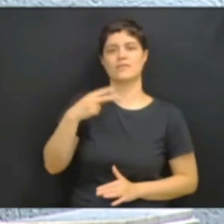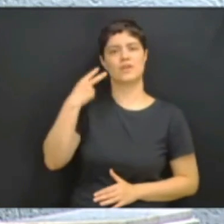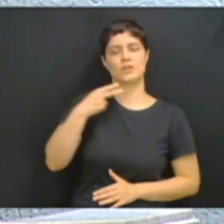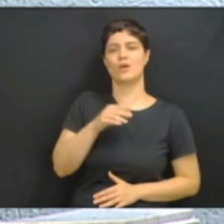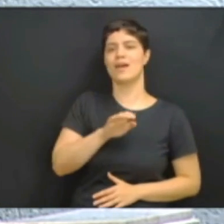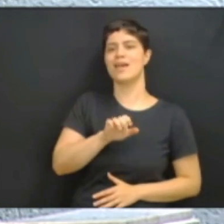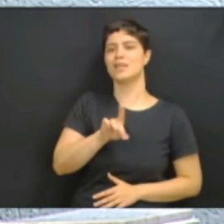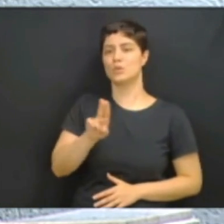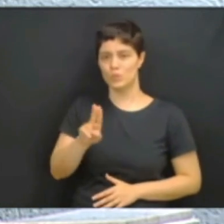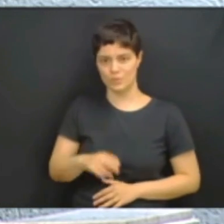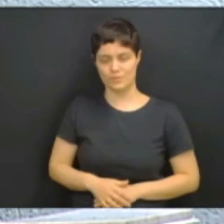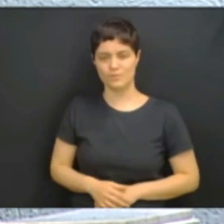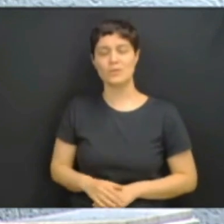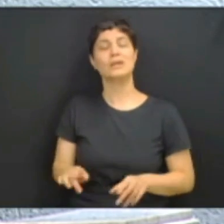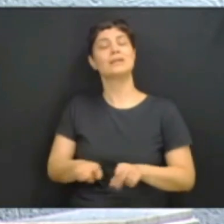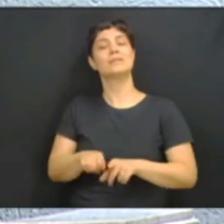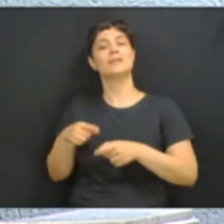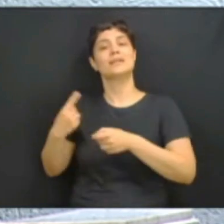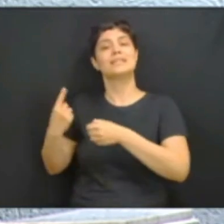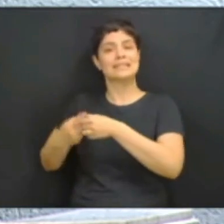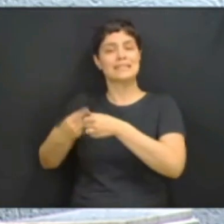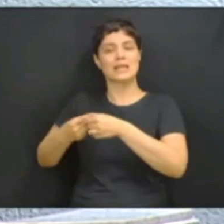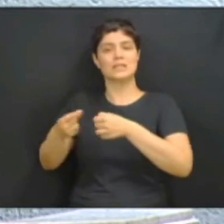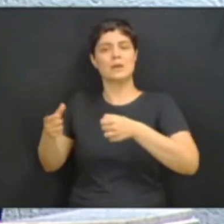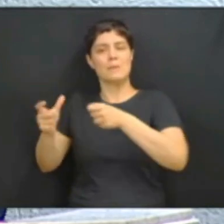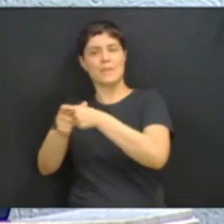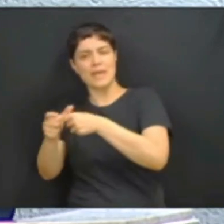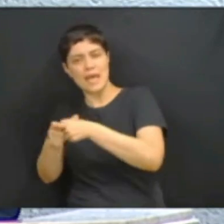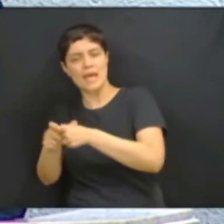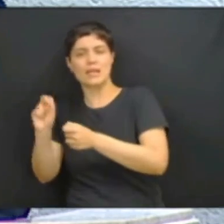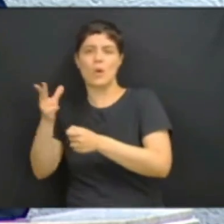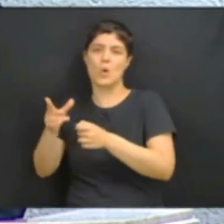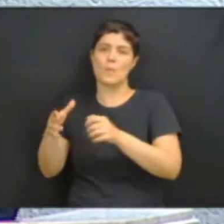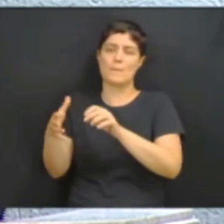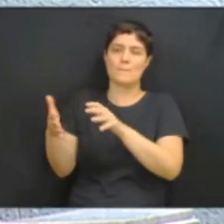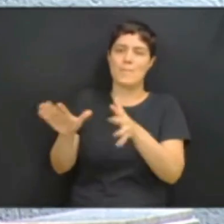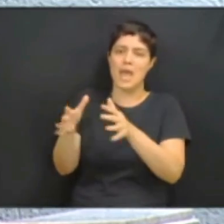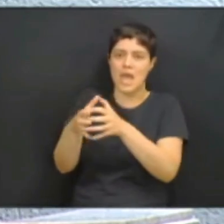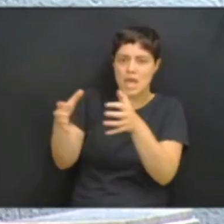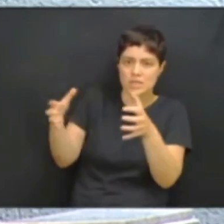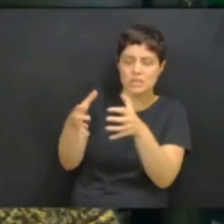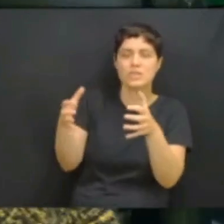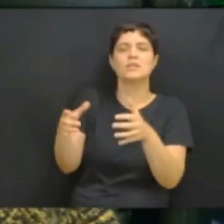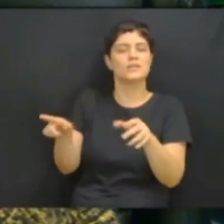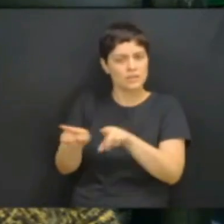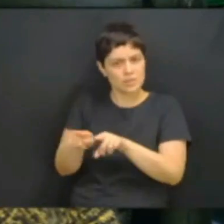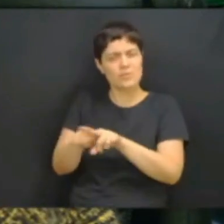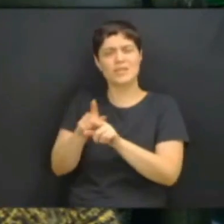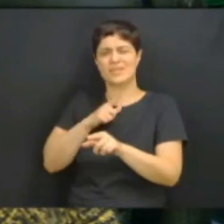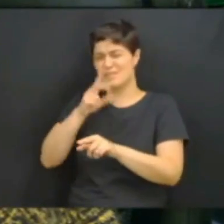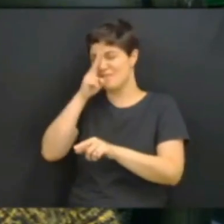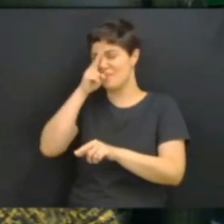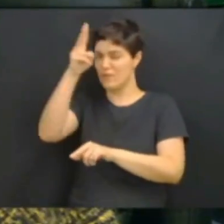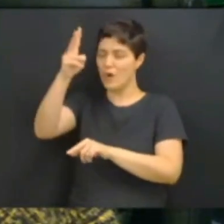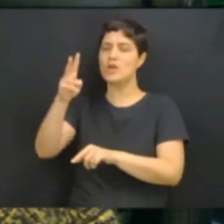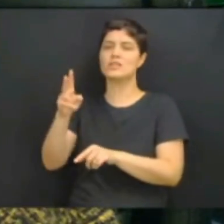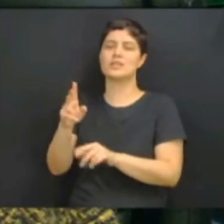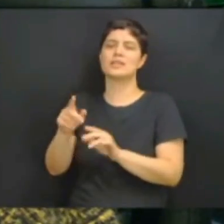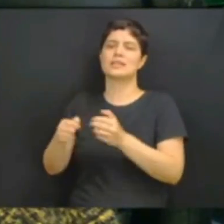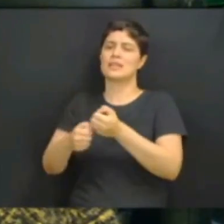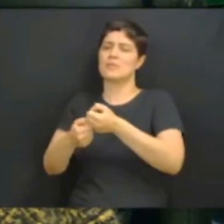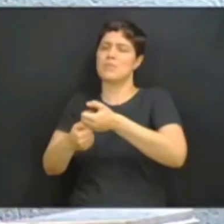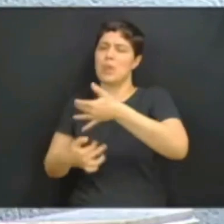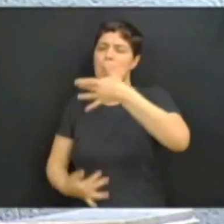E pelas cidades médias e pequenas do Paraná, o Podemos caminha forte, a lista seria muito grande, mas cito